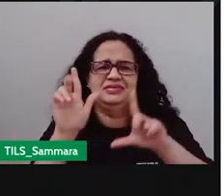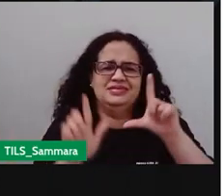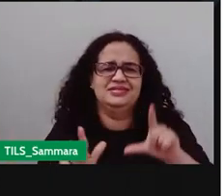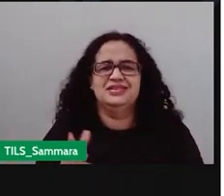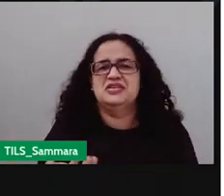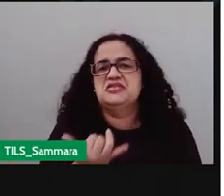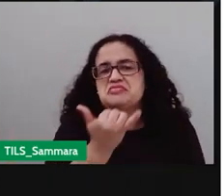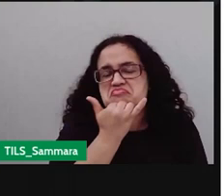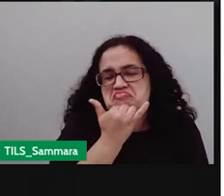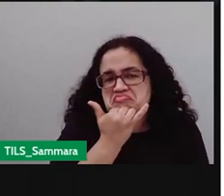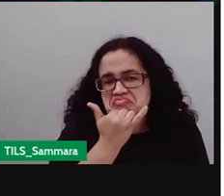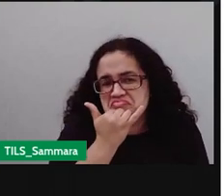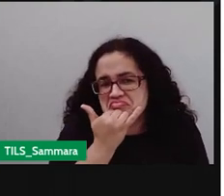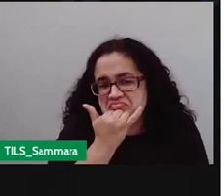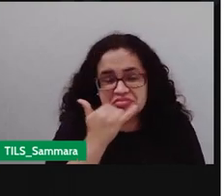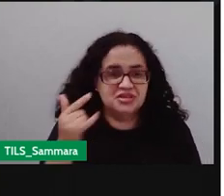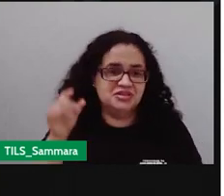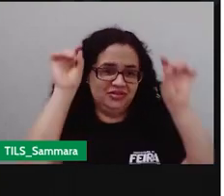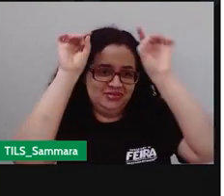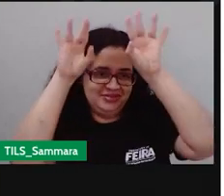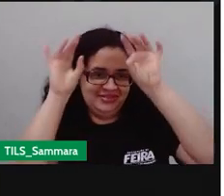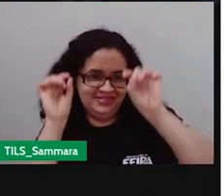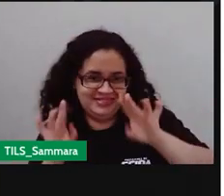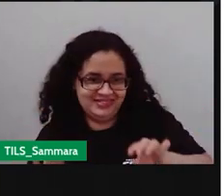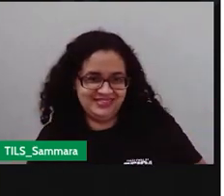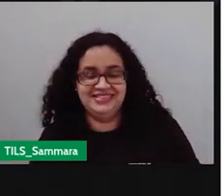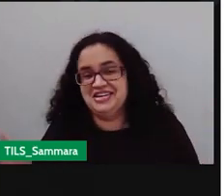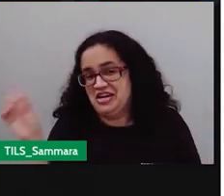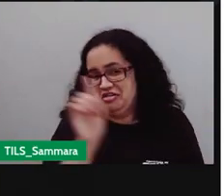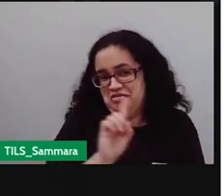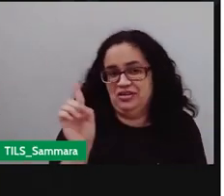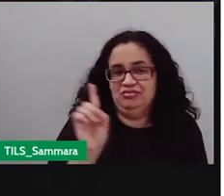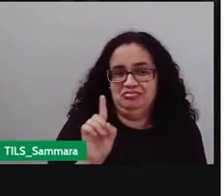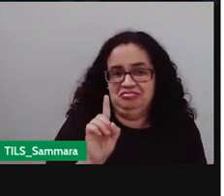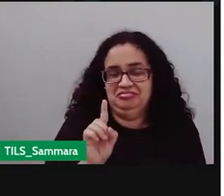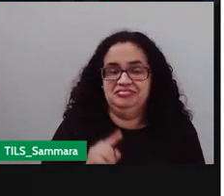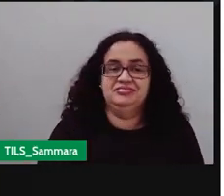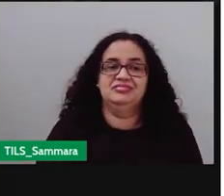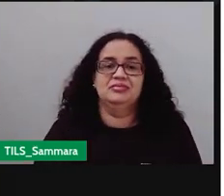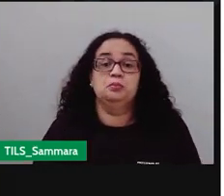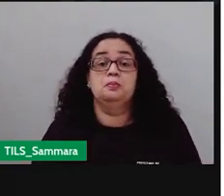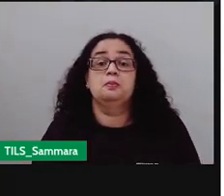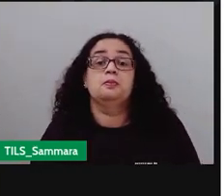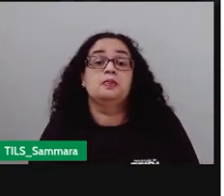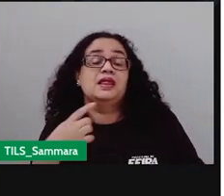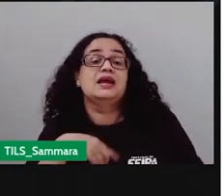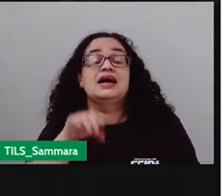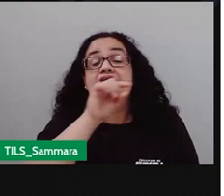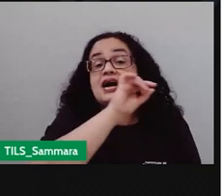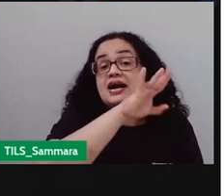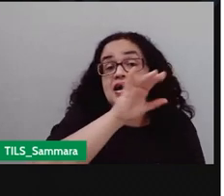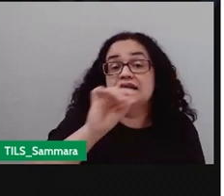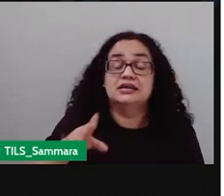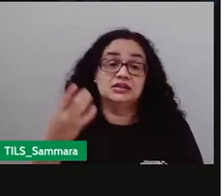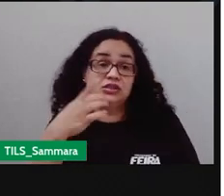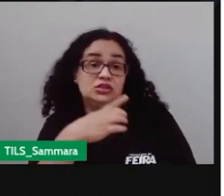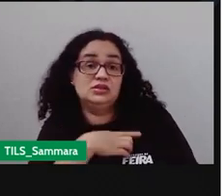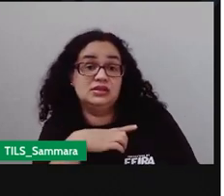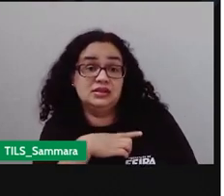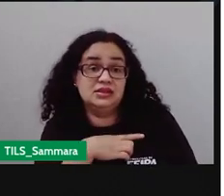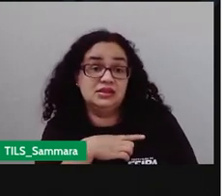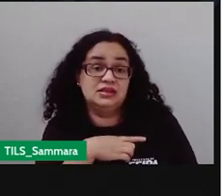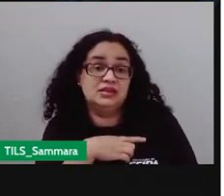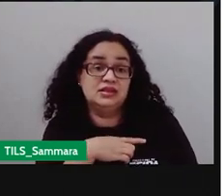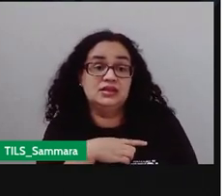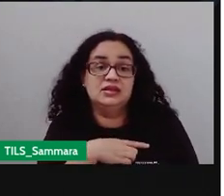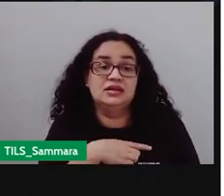me perdoar, tá? Então, assim, minha especialidade, de fato, não é essa, tá? Bom, e aí, para cada uma dessas situações, existem o